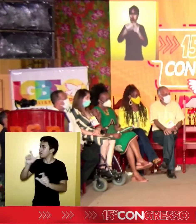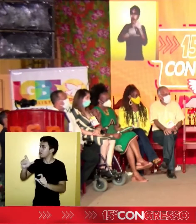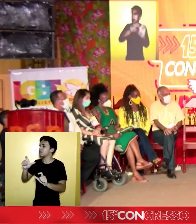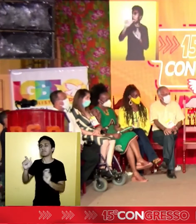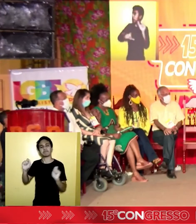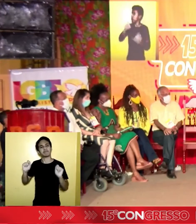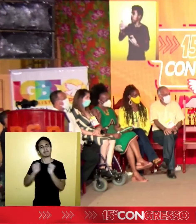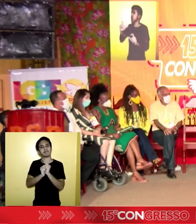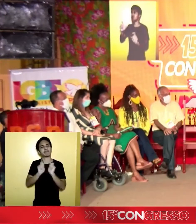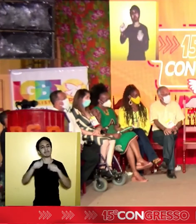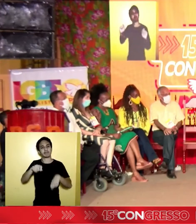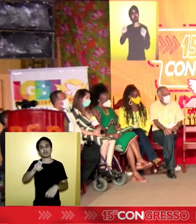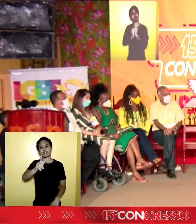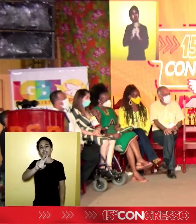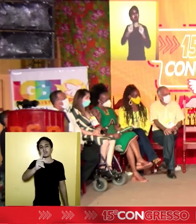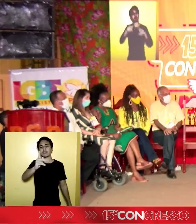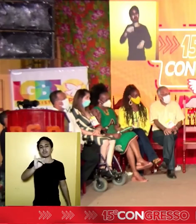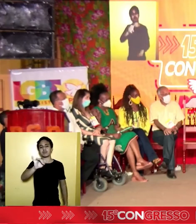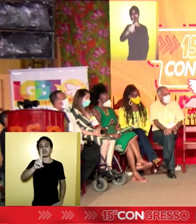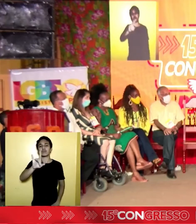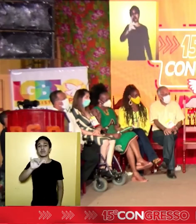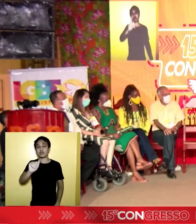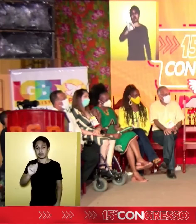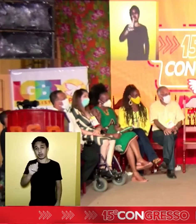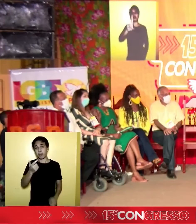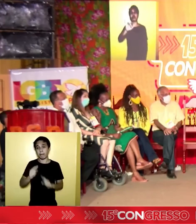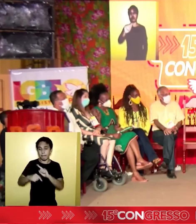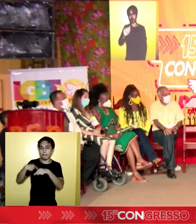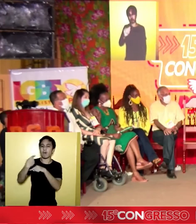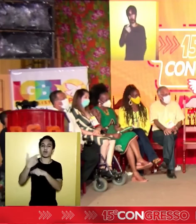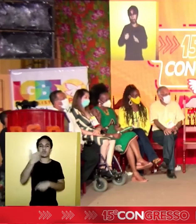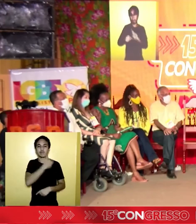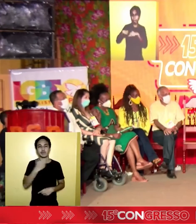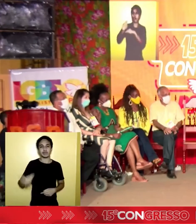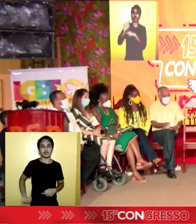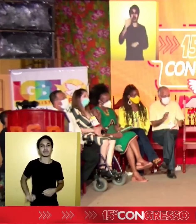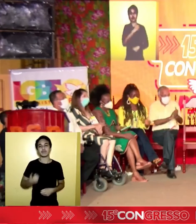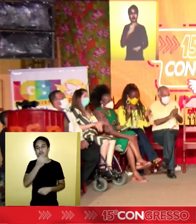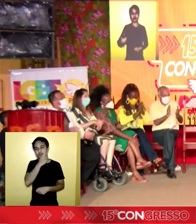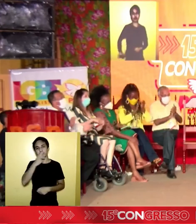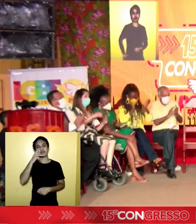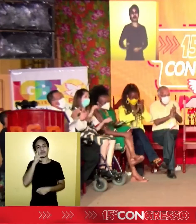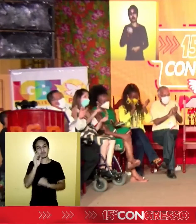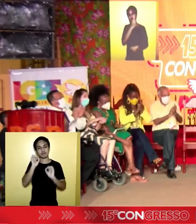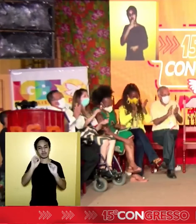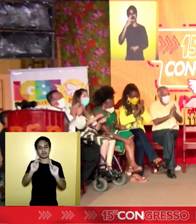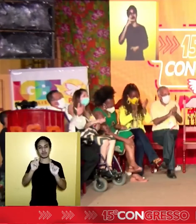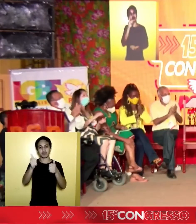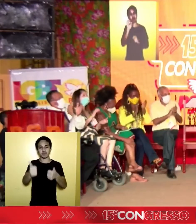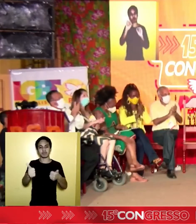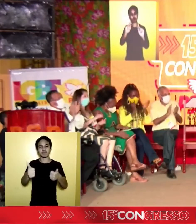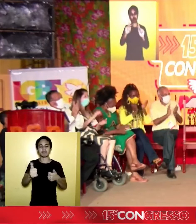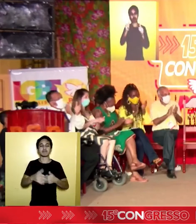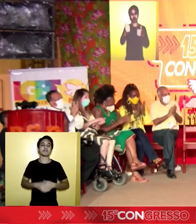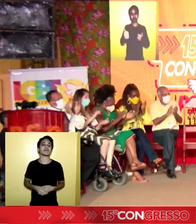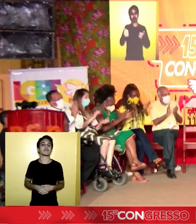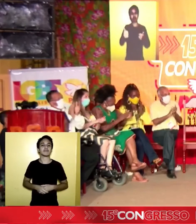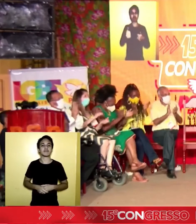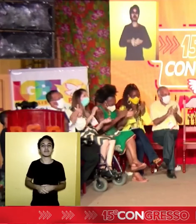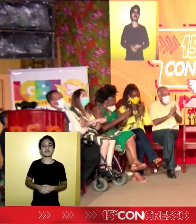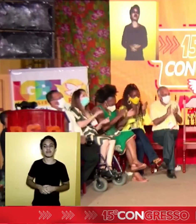da companheira Piedade Videiras, que será a próxima governadora do Amapá. Essa próxima geração,